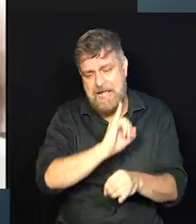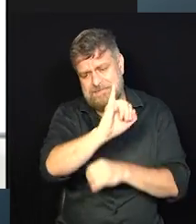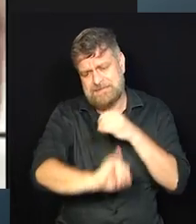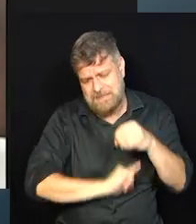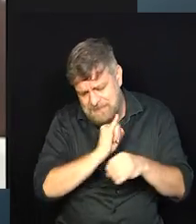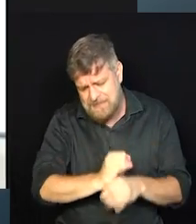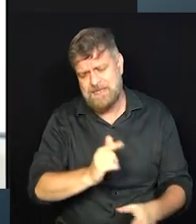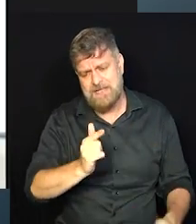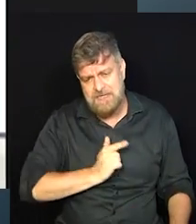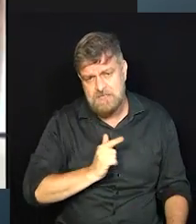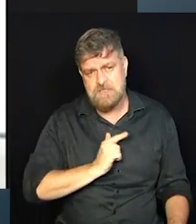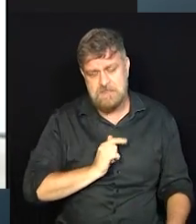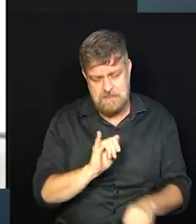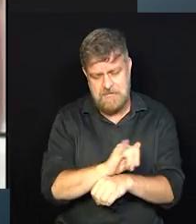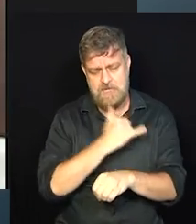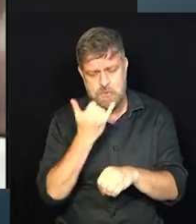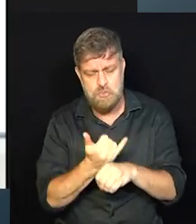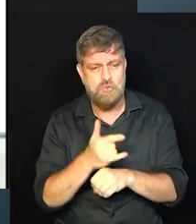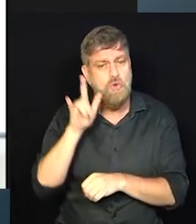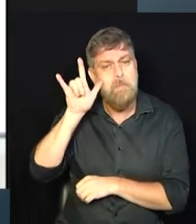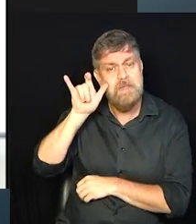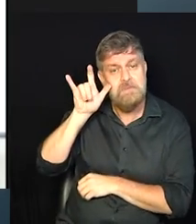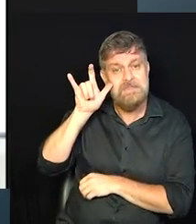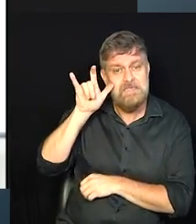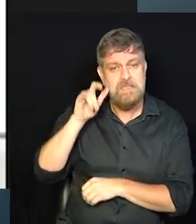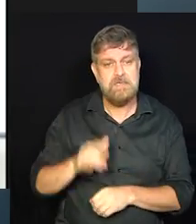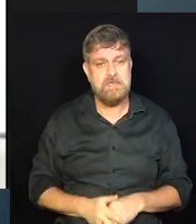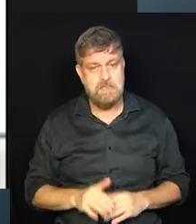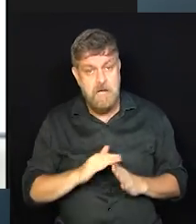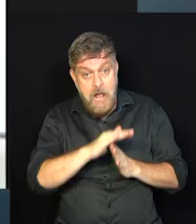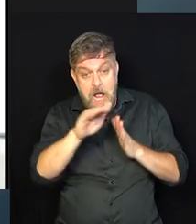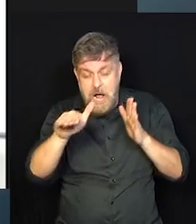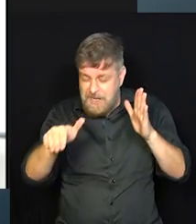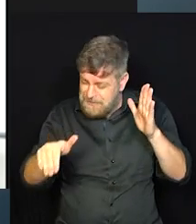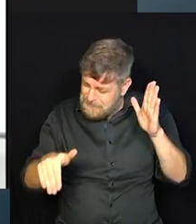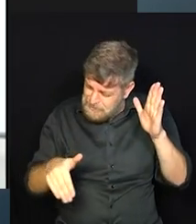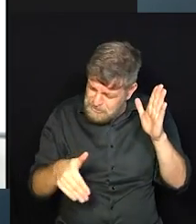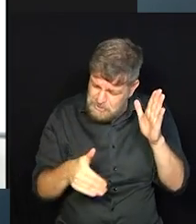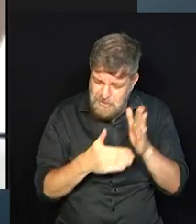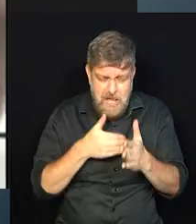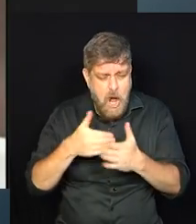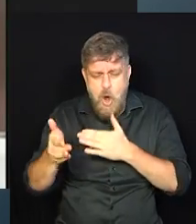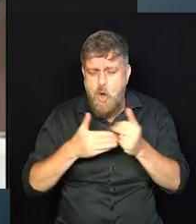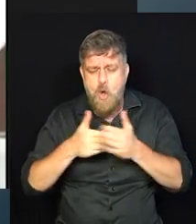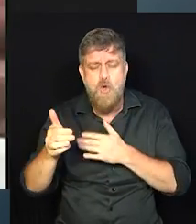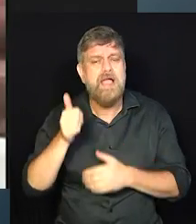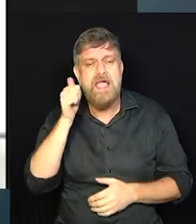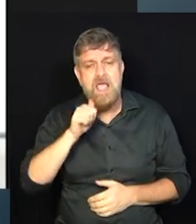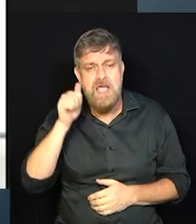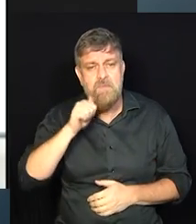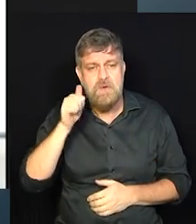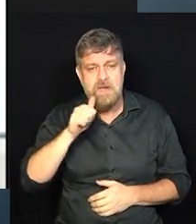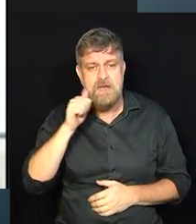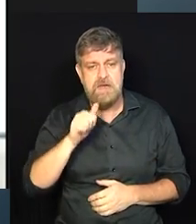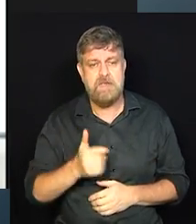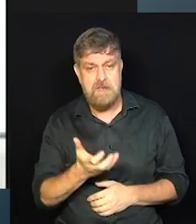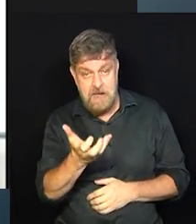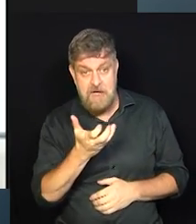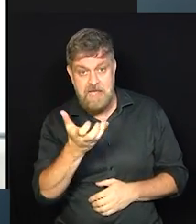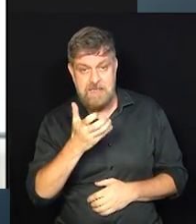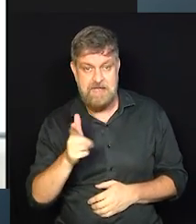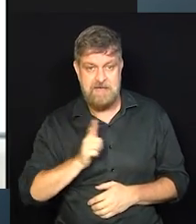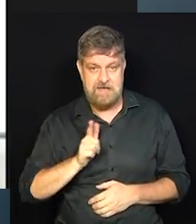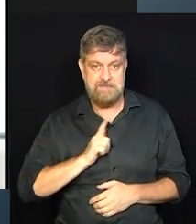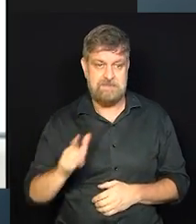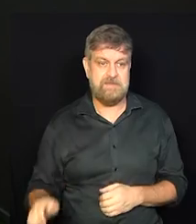nas redes sociais YouTube Instagram então todas toda e qualquer mulher que busque aí o